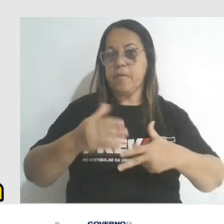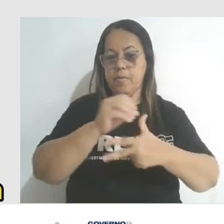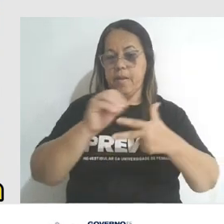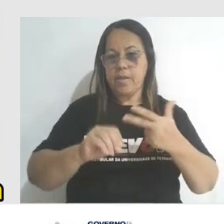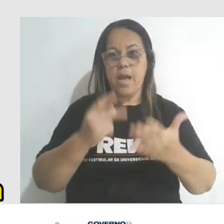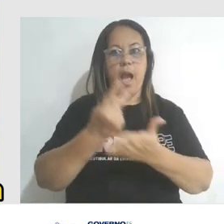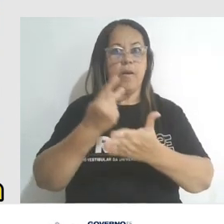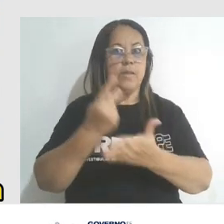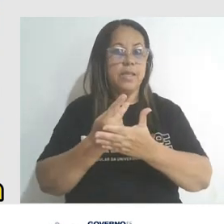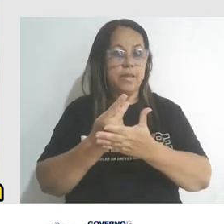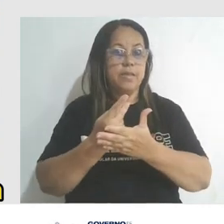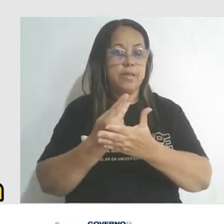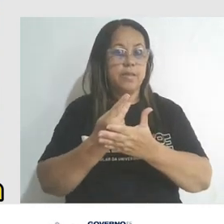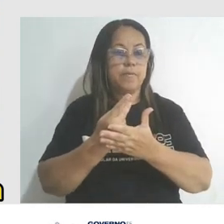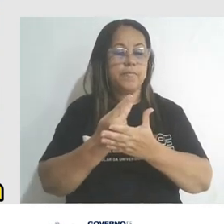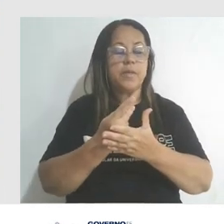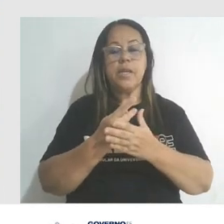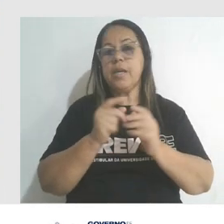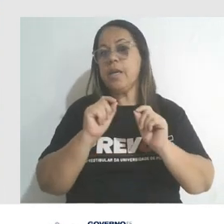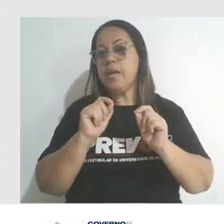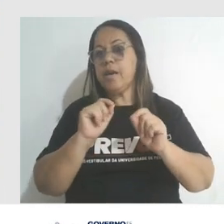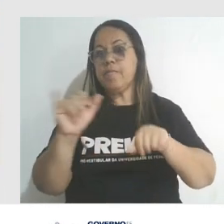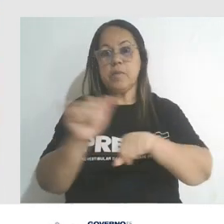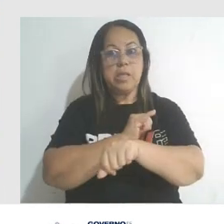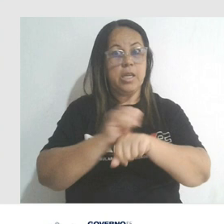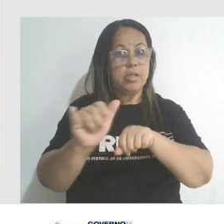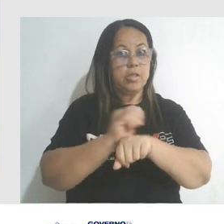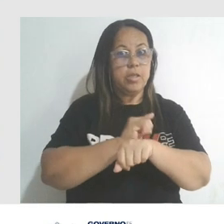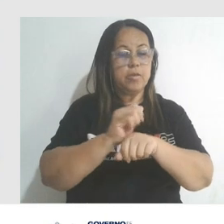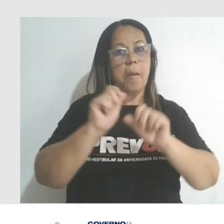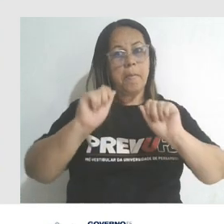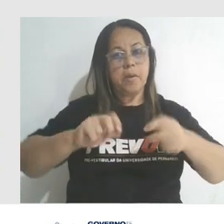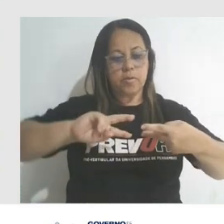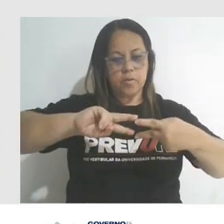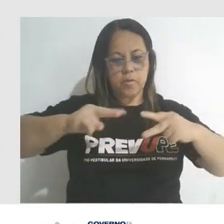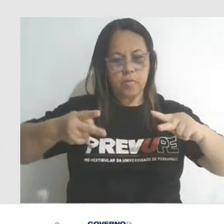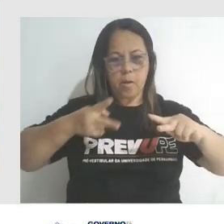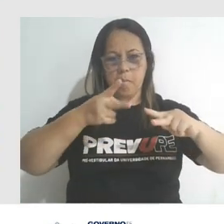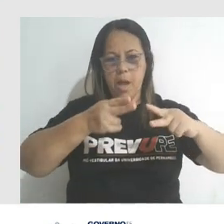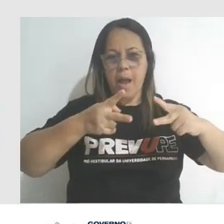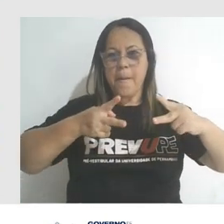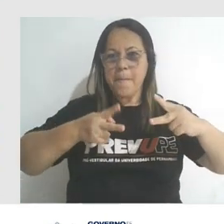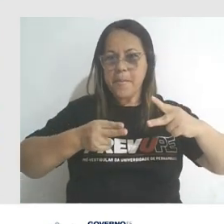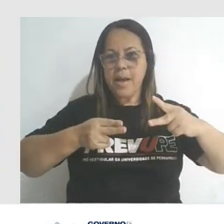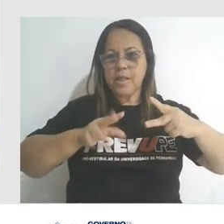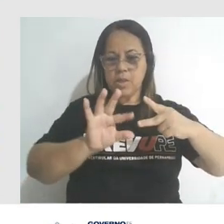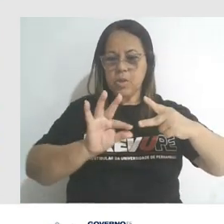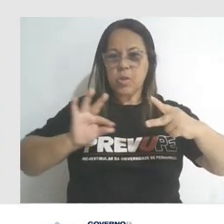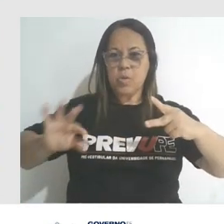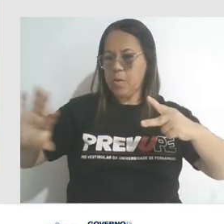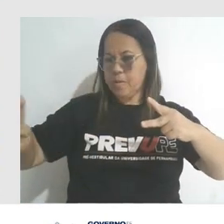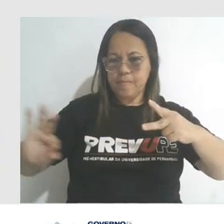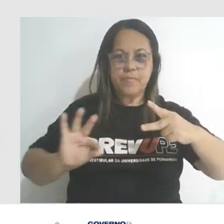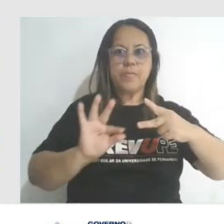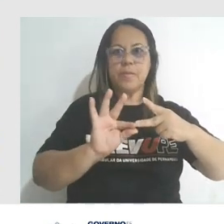temática da questão, pessoal, é essa técnica que possibilita você recortar trechos de DNA, substituir eles,